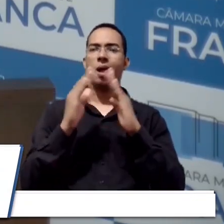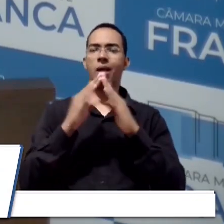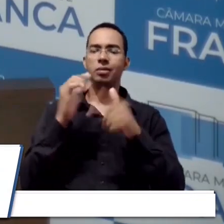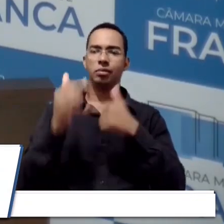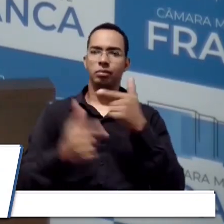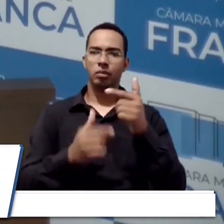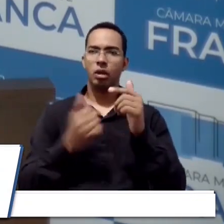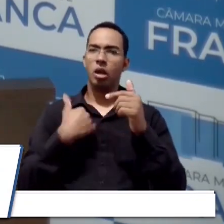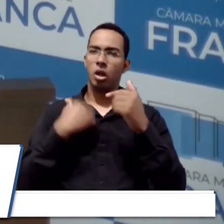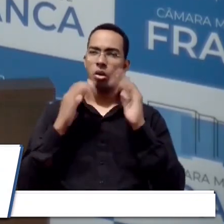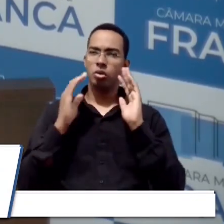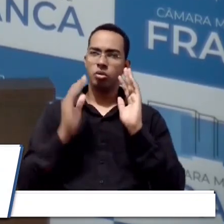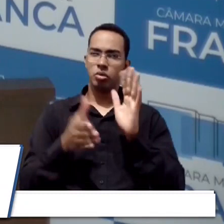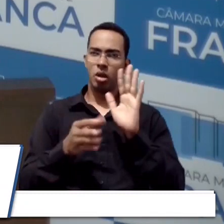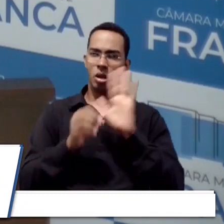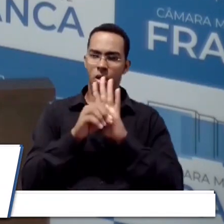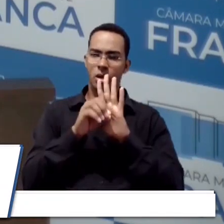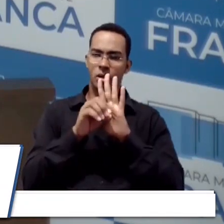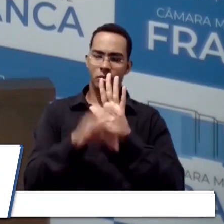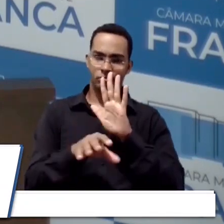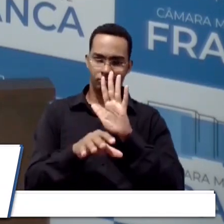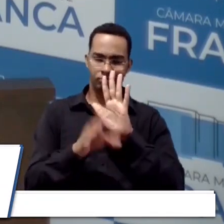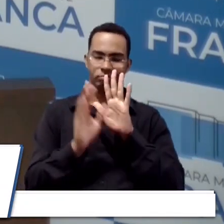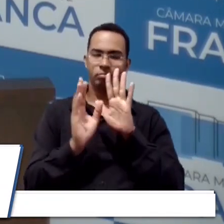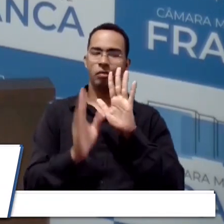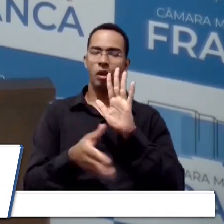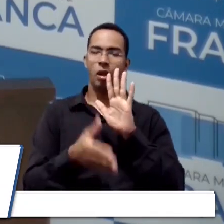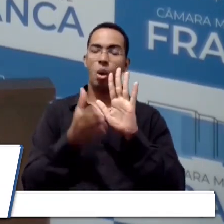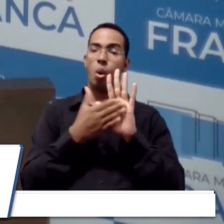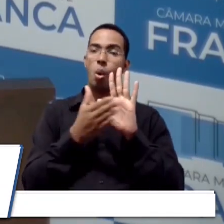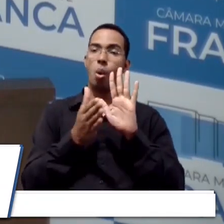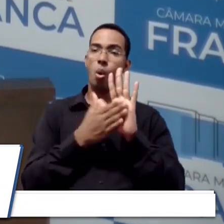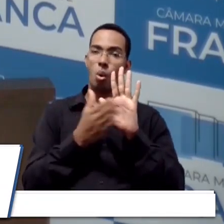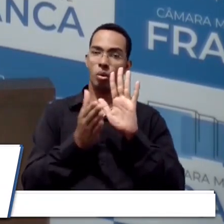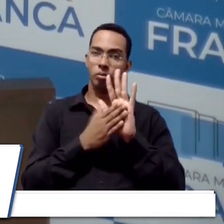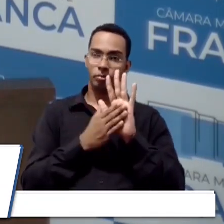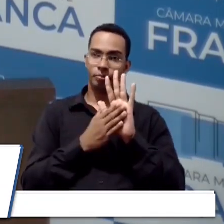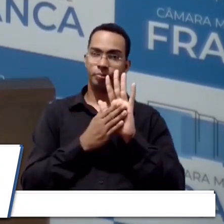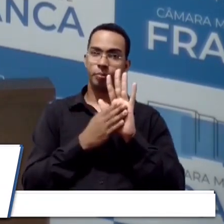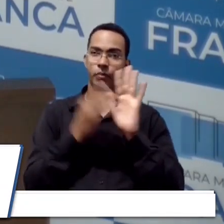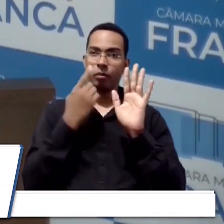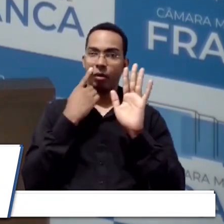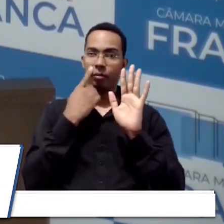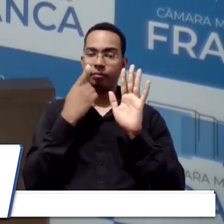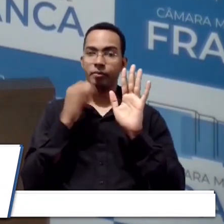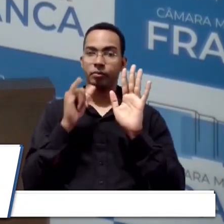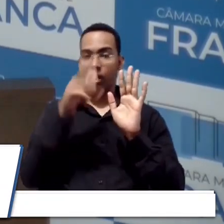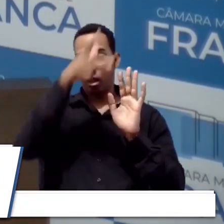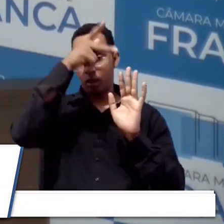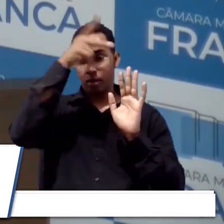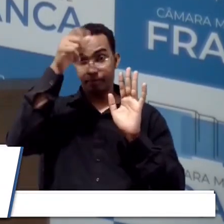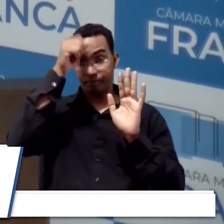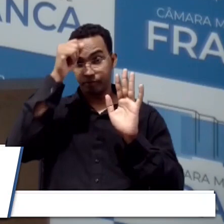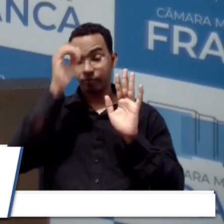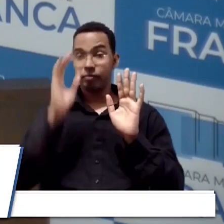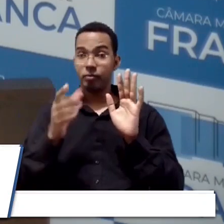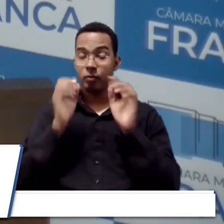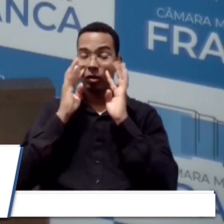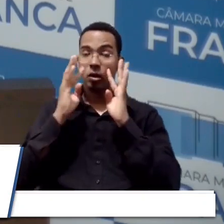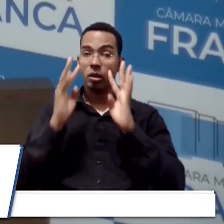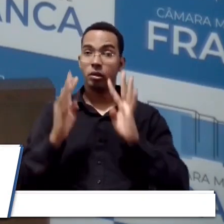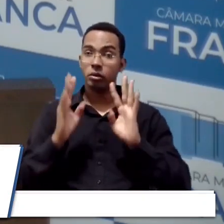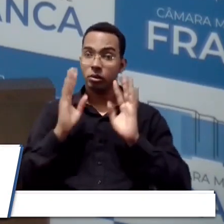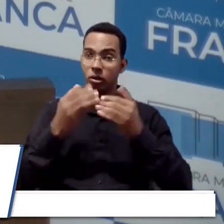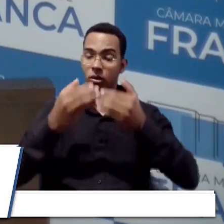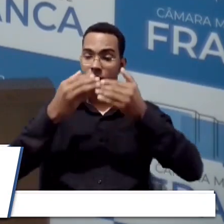vou já fazer uma indicação, uma proposta e vou ver se a Prefeitura de Franca já está atenta, porque já está